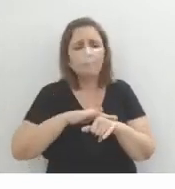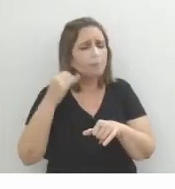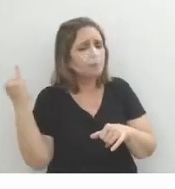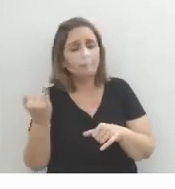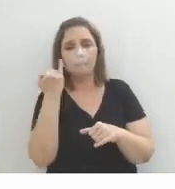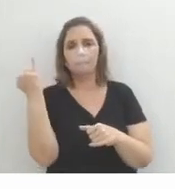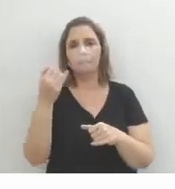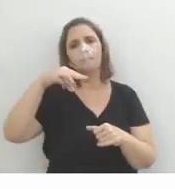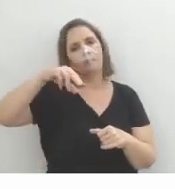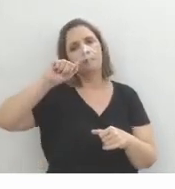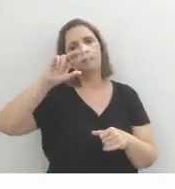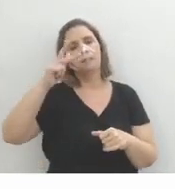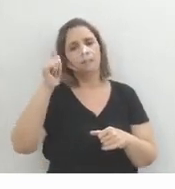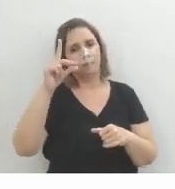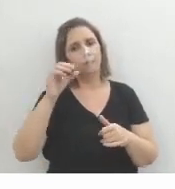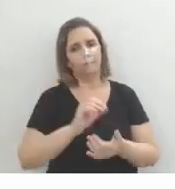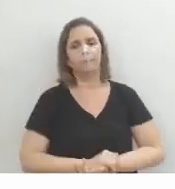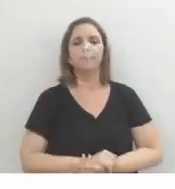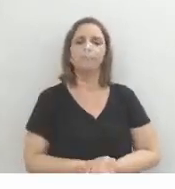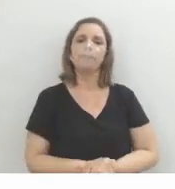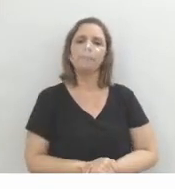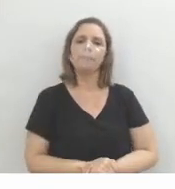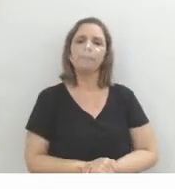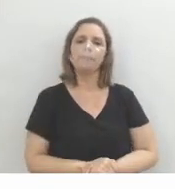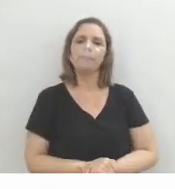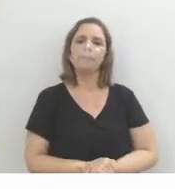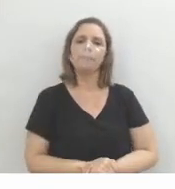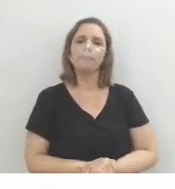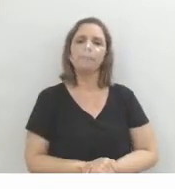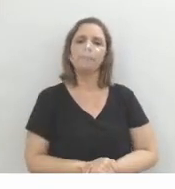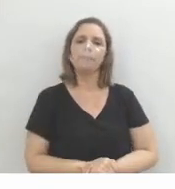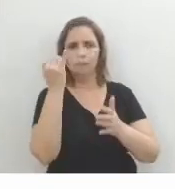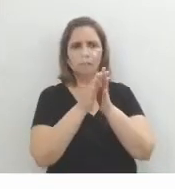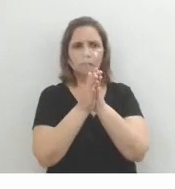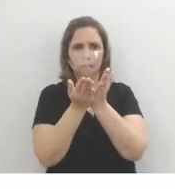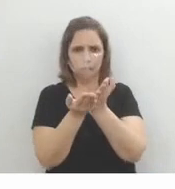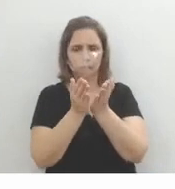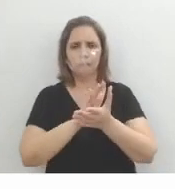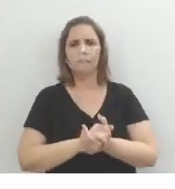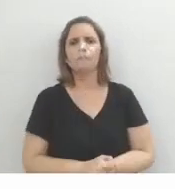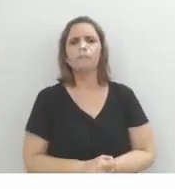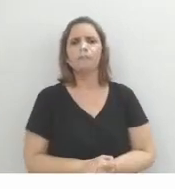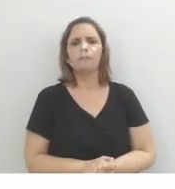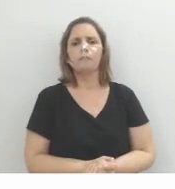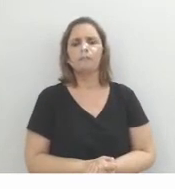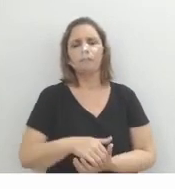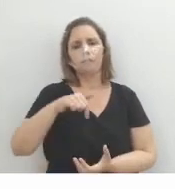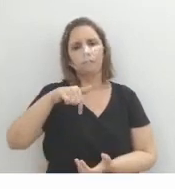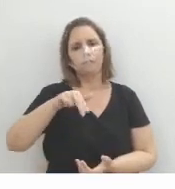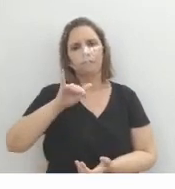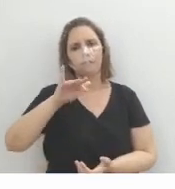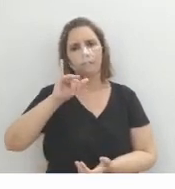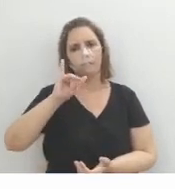do autor Machado de Assis, tá bom? Olha lá. Falar um pouco da importância desse livro, né? O